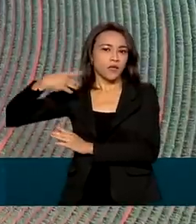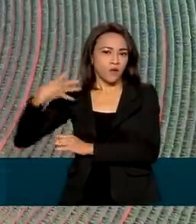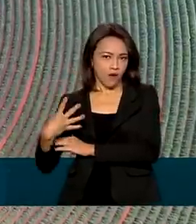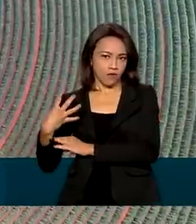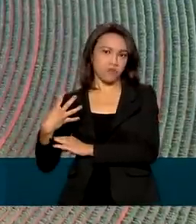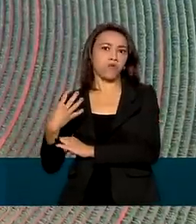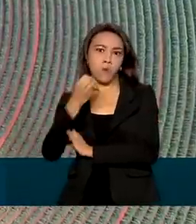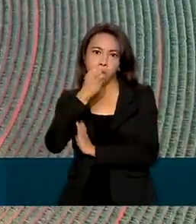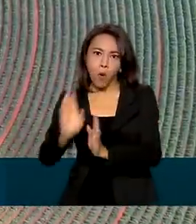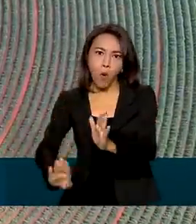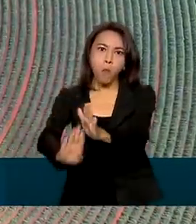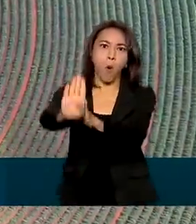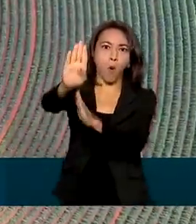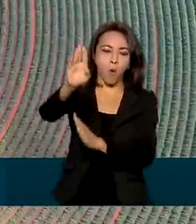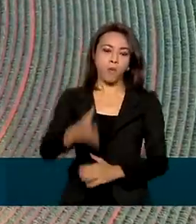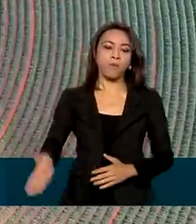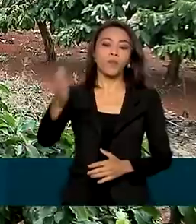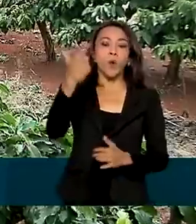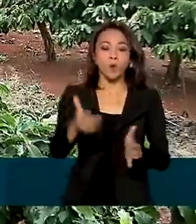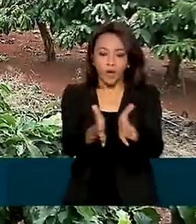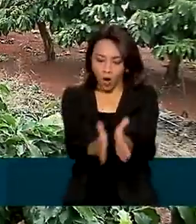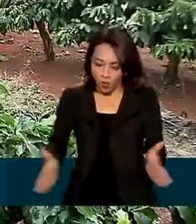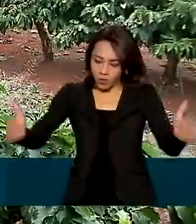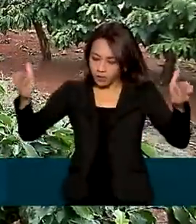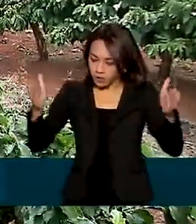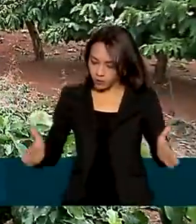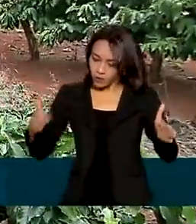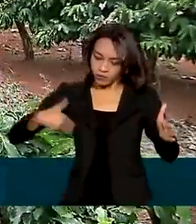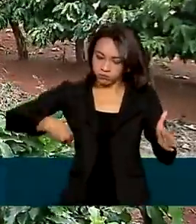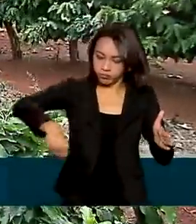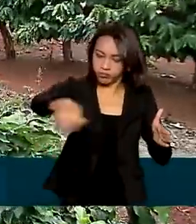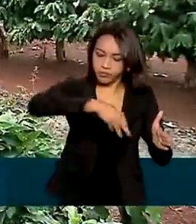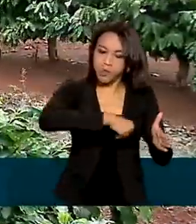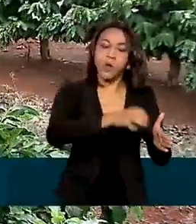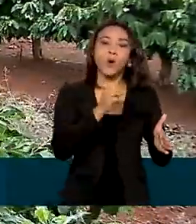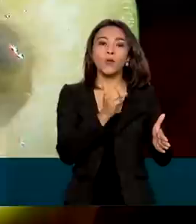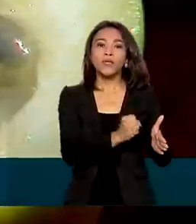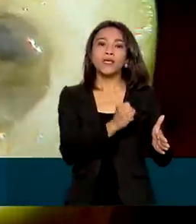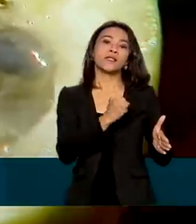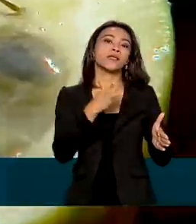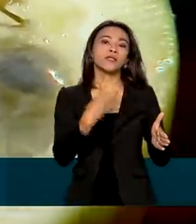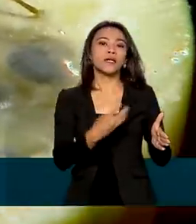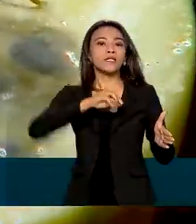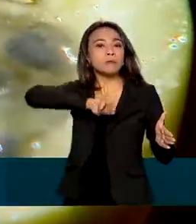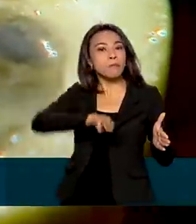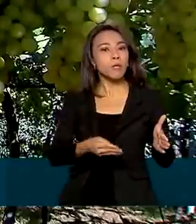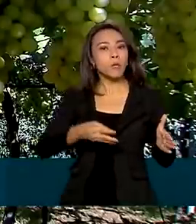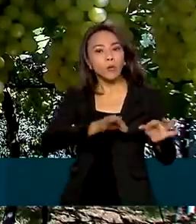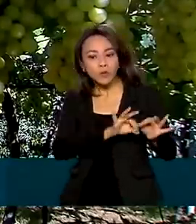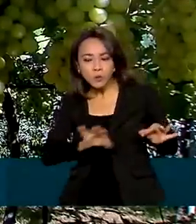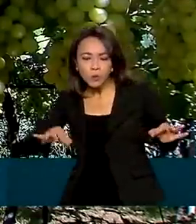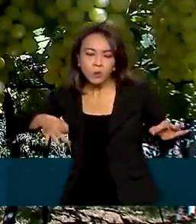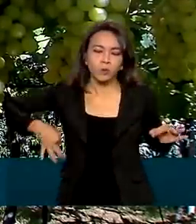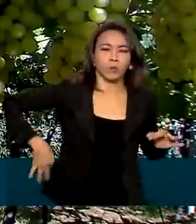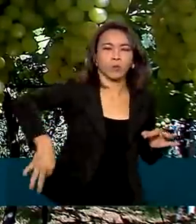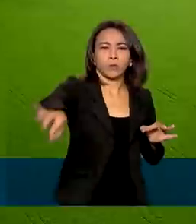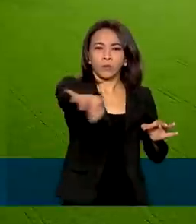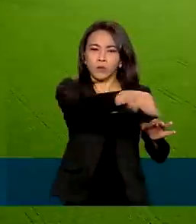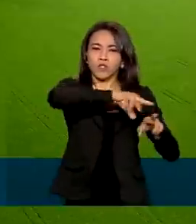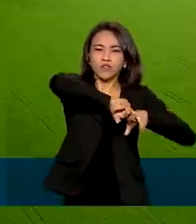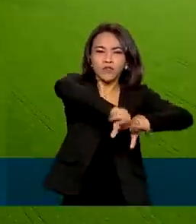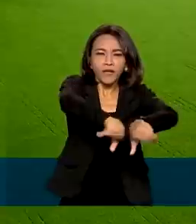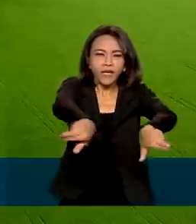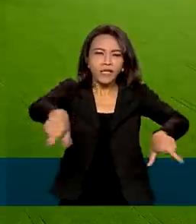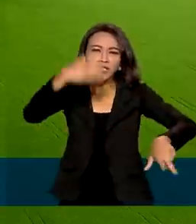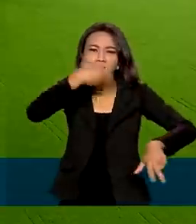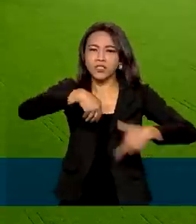Também cresceu a área plantada, com mais de 83 milhões de hectares dedicados a diferentes culturas, o que